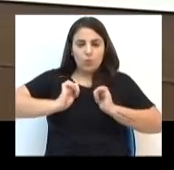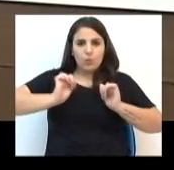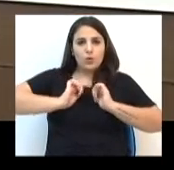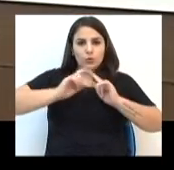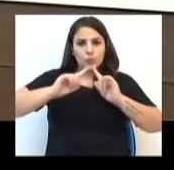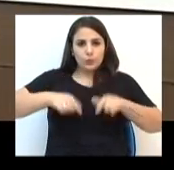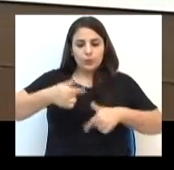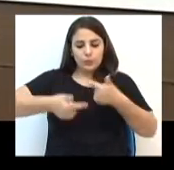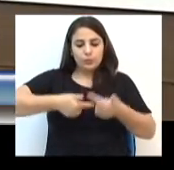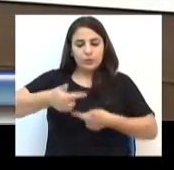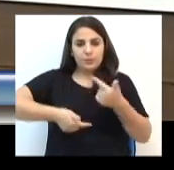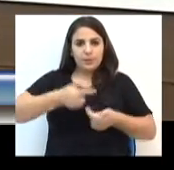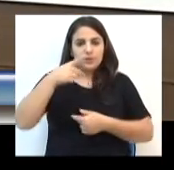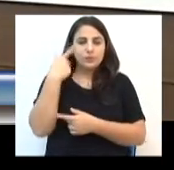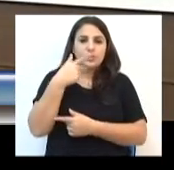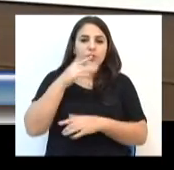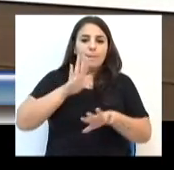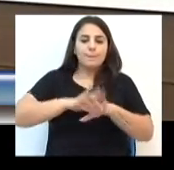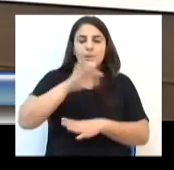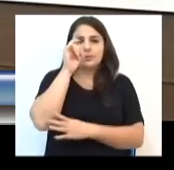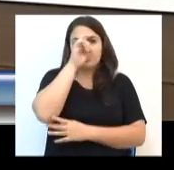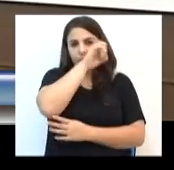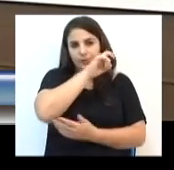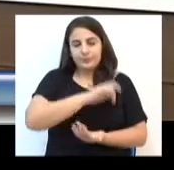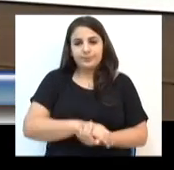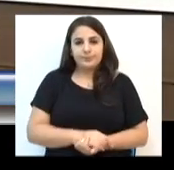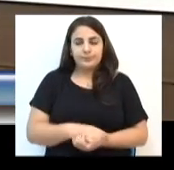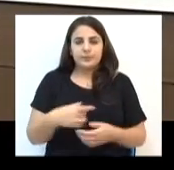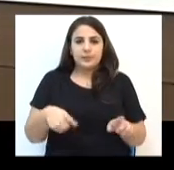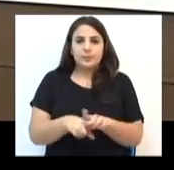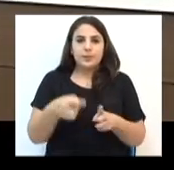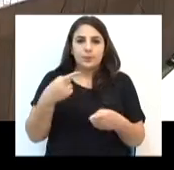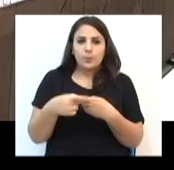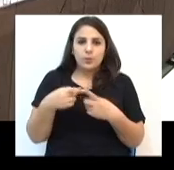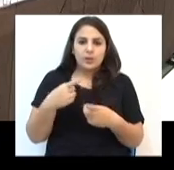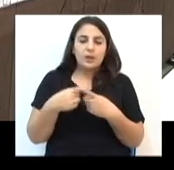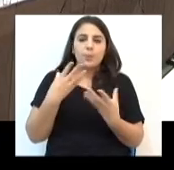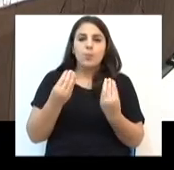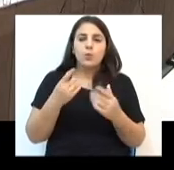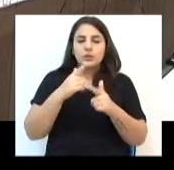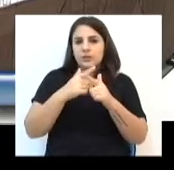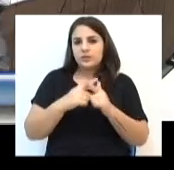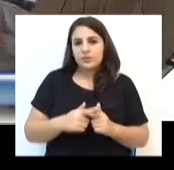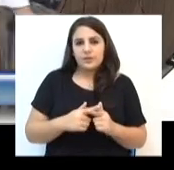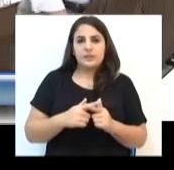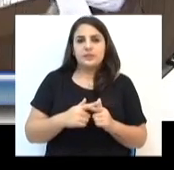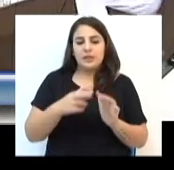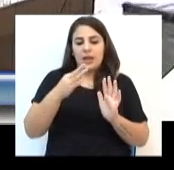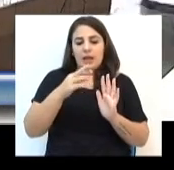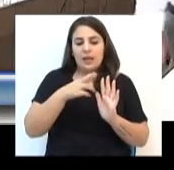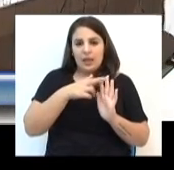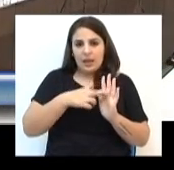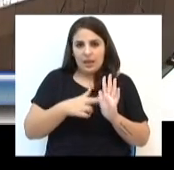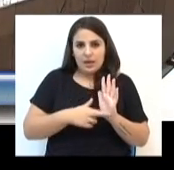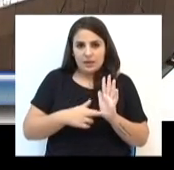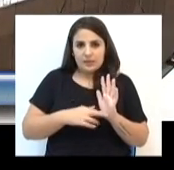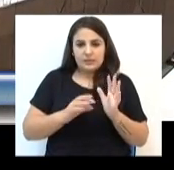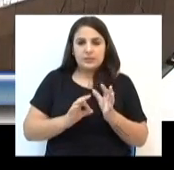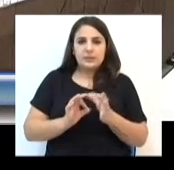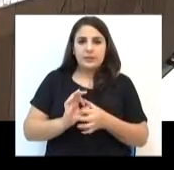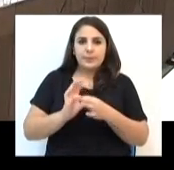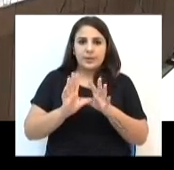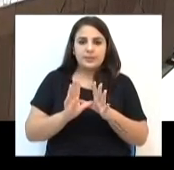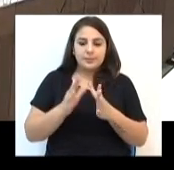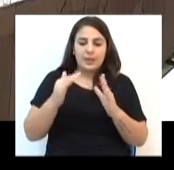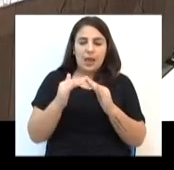O trabalho do vereador está cada vez mais difícil. Isso porque muitas das normas aprovadas